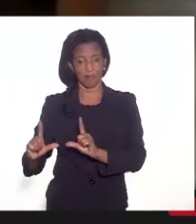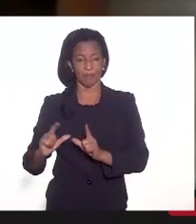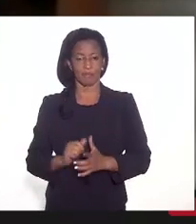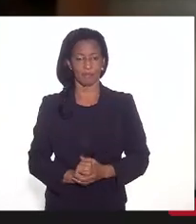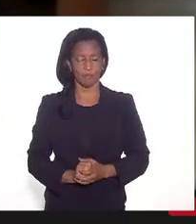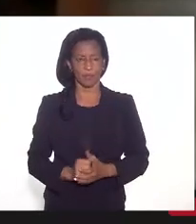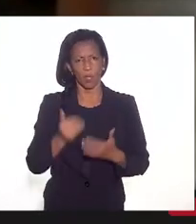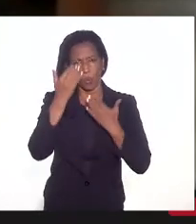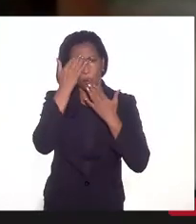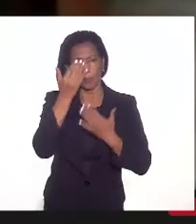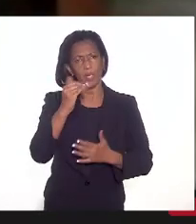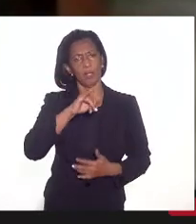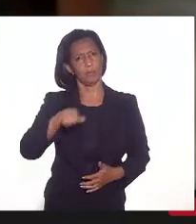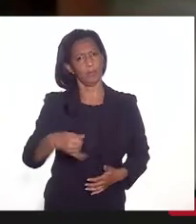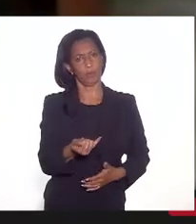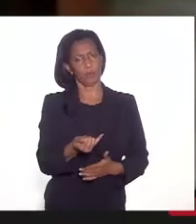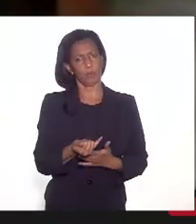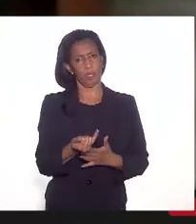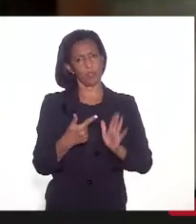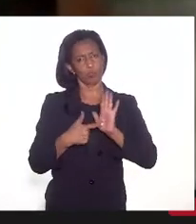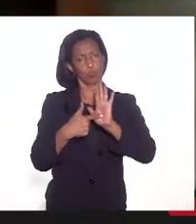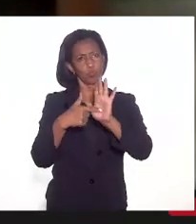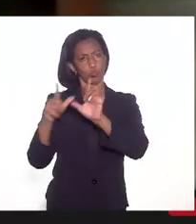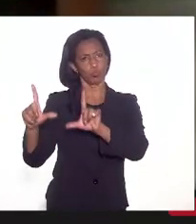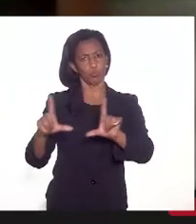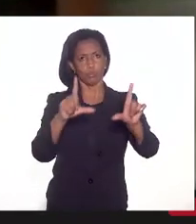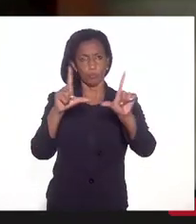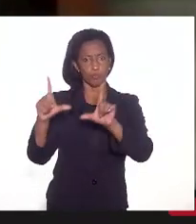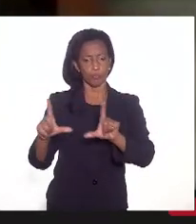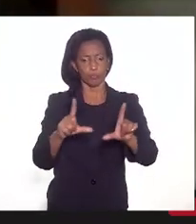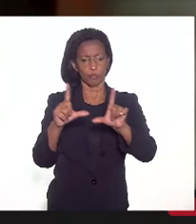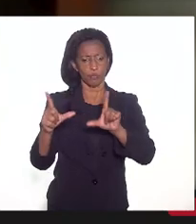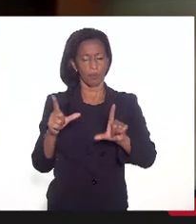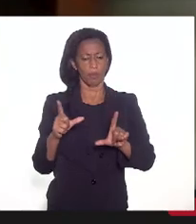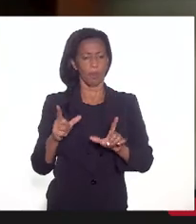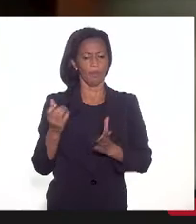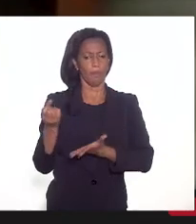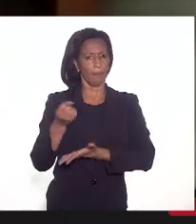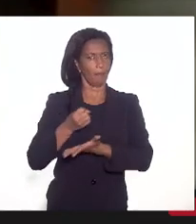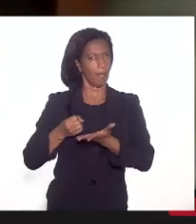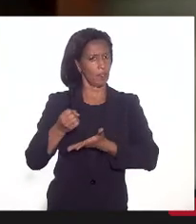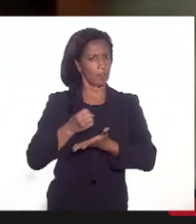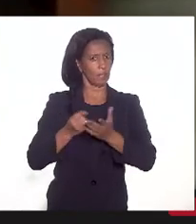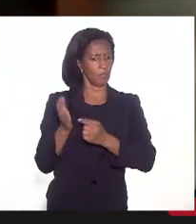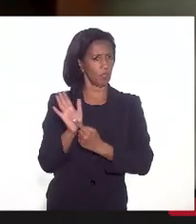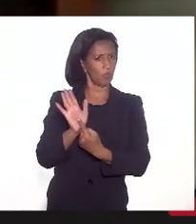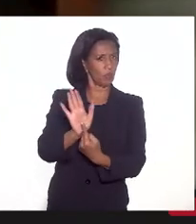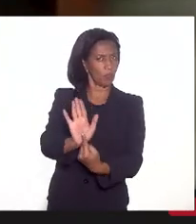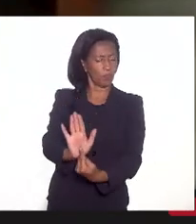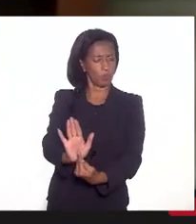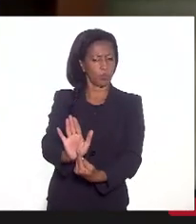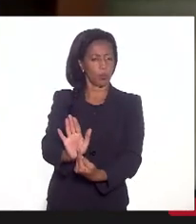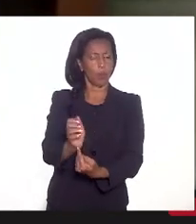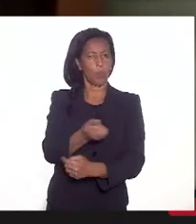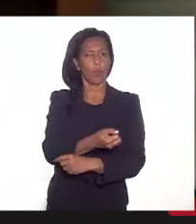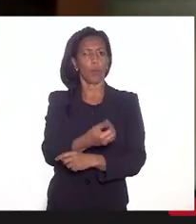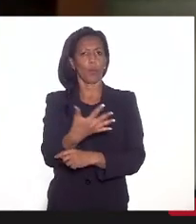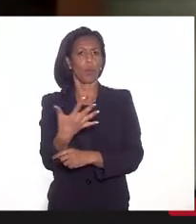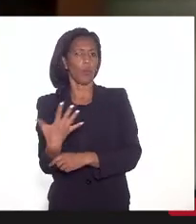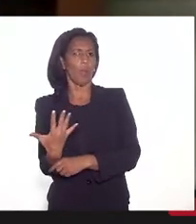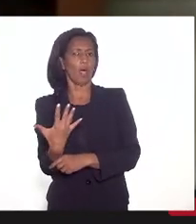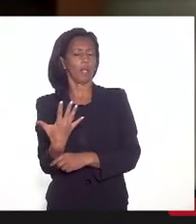Obrigado pela oportunidade de nós apresentarmos. Basicamente, a gente vai apresentar quais são as